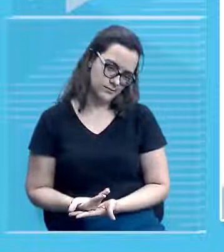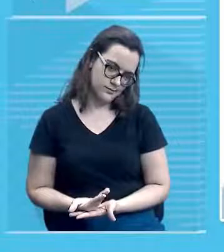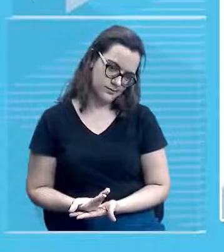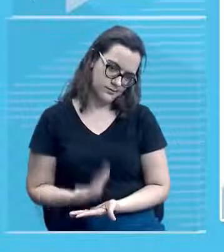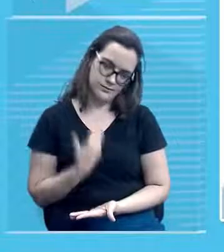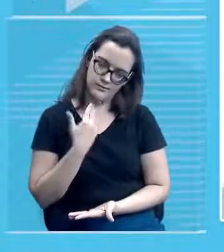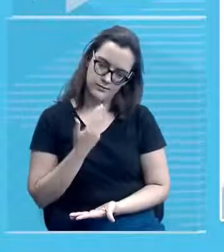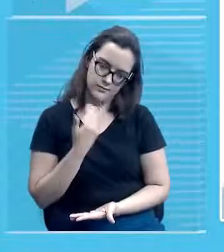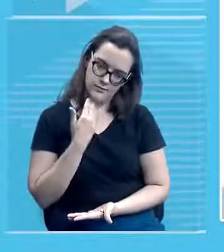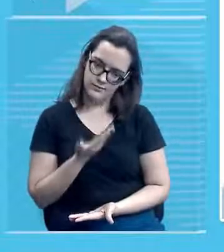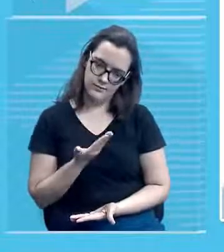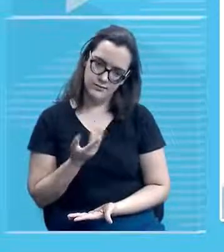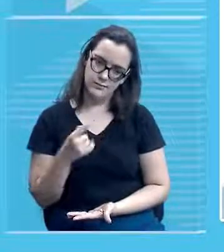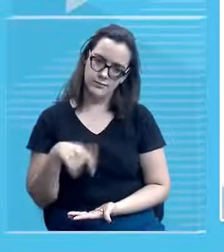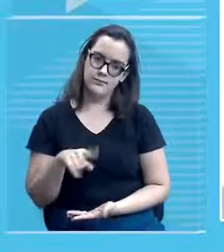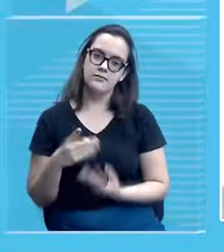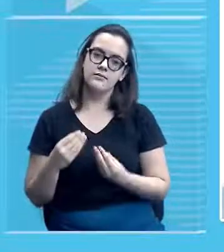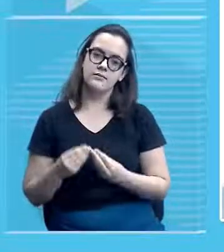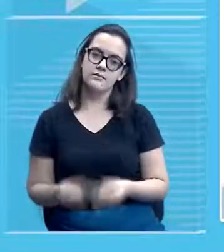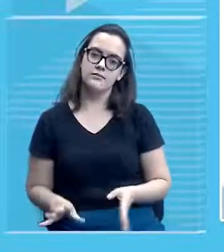se prejudicar né?